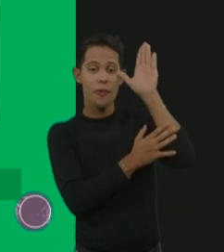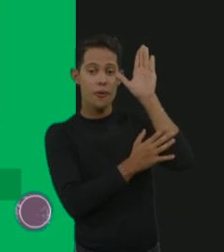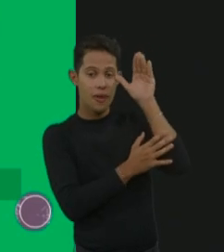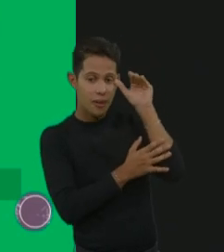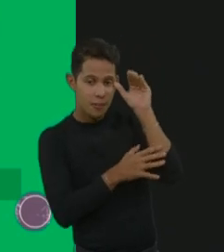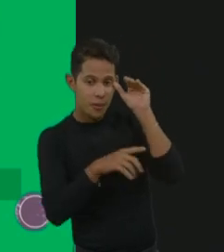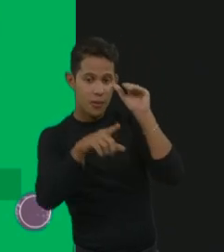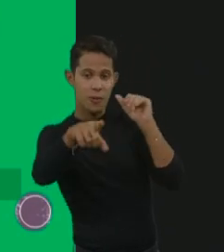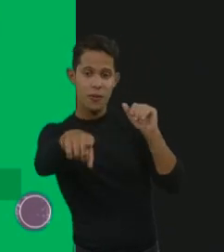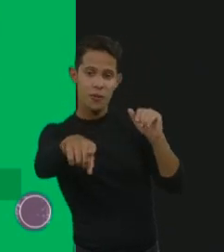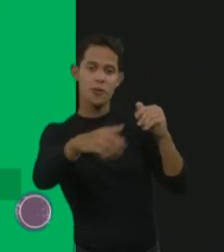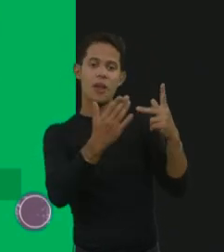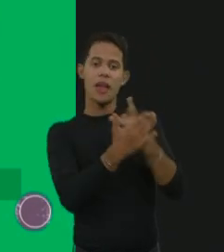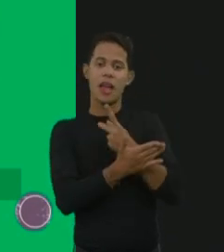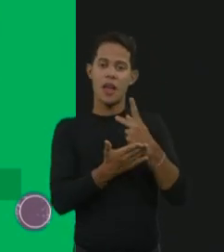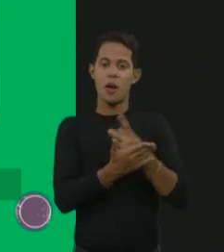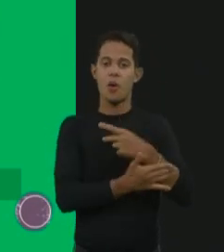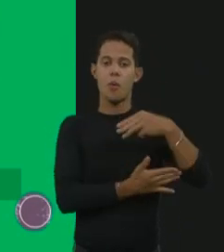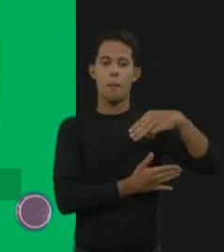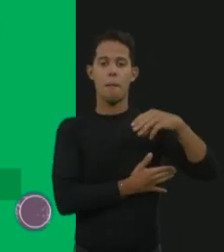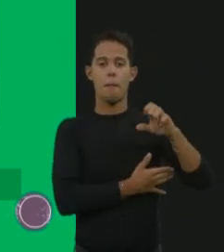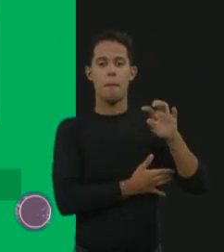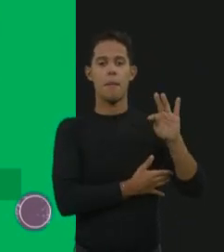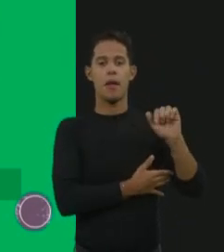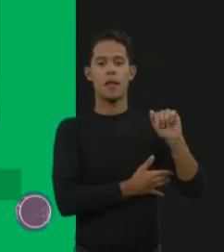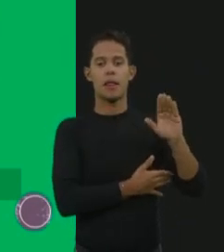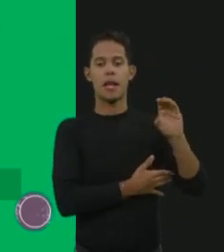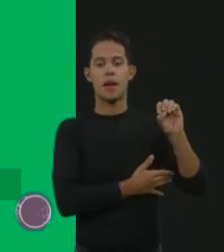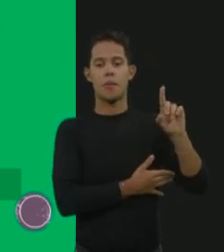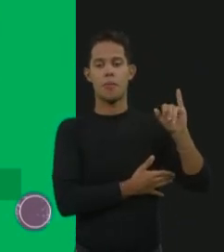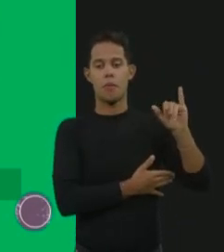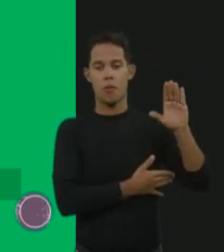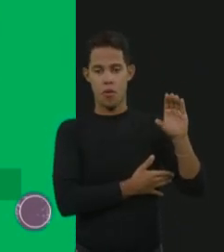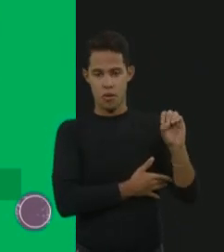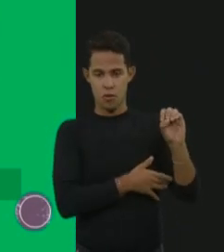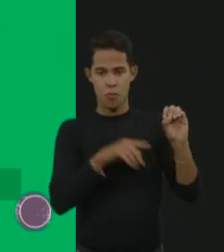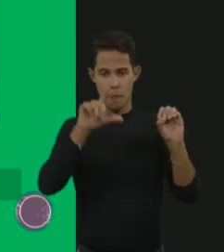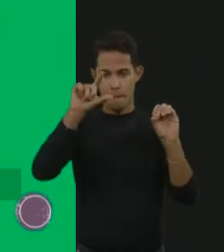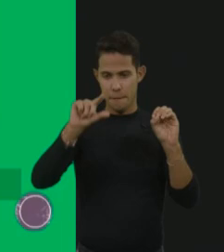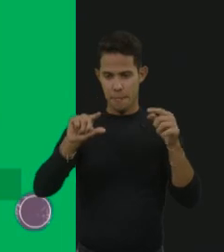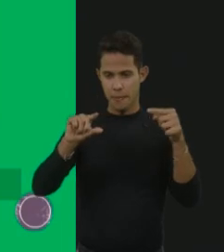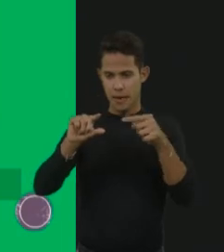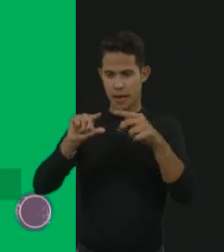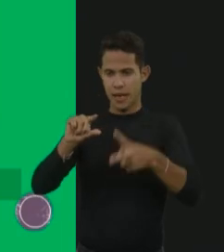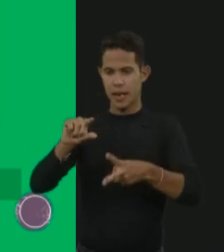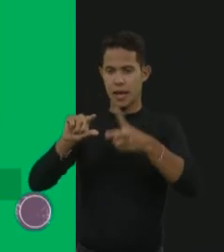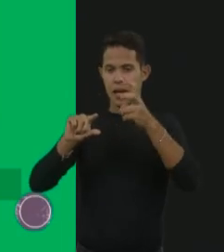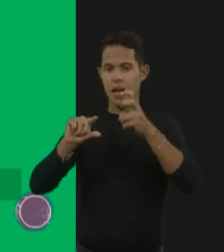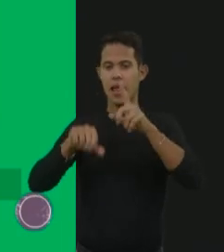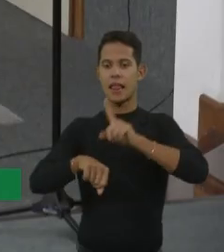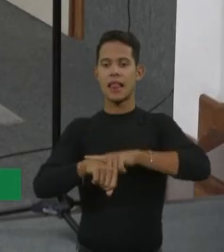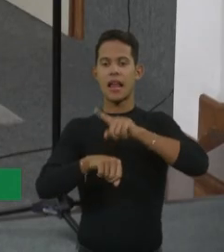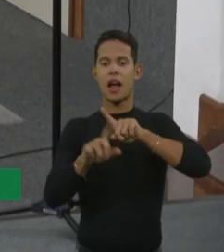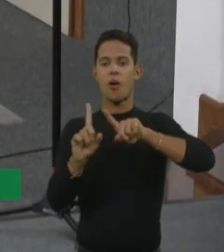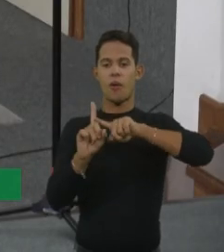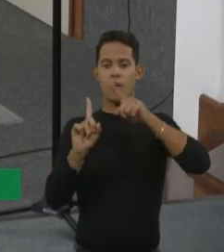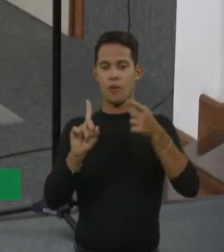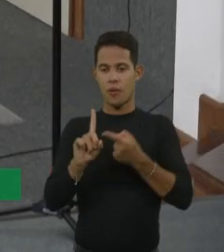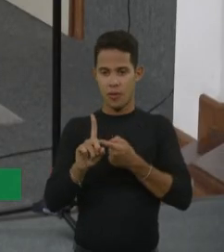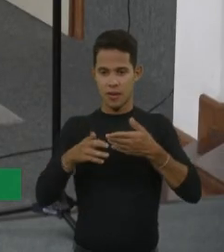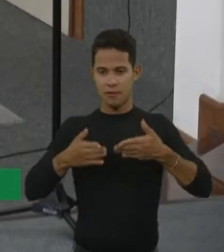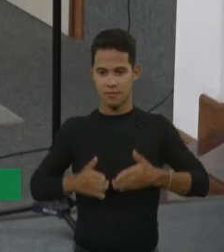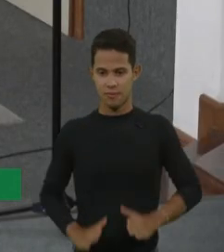metabolismo, tá? onde uma pequena parte é diagnosticada na triagem neonatal, tá? Então os erros natos são dessas